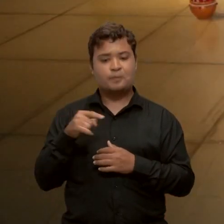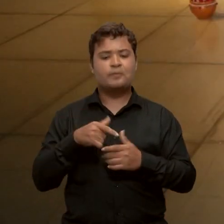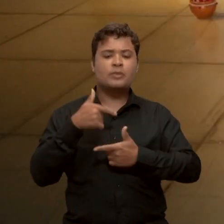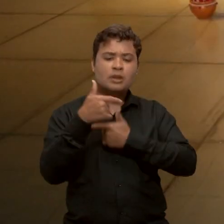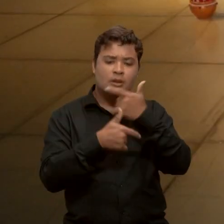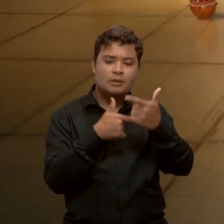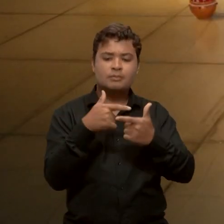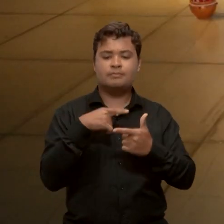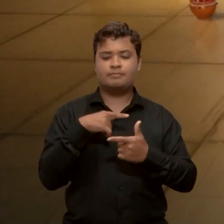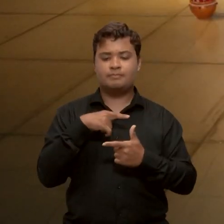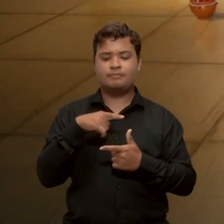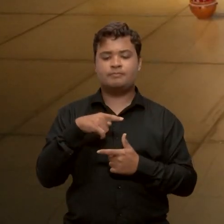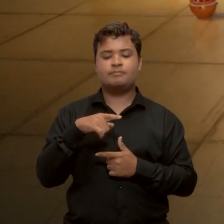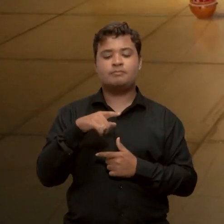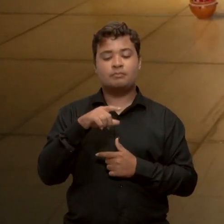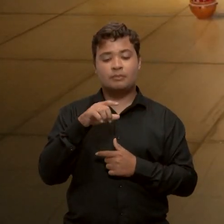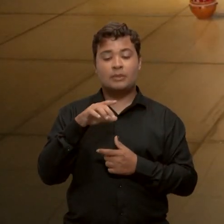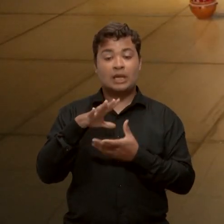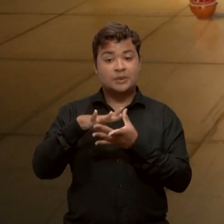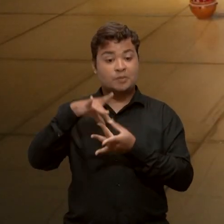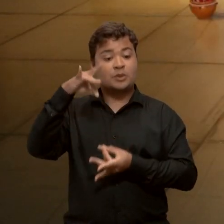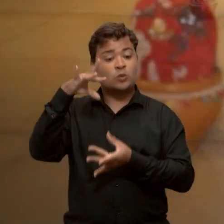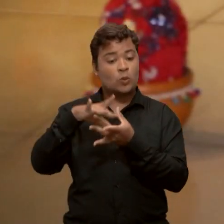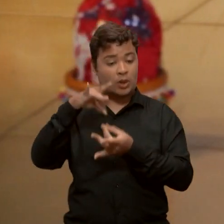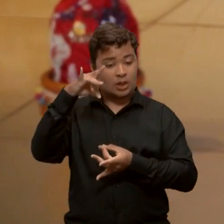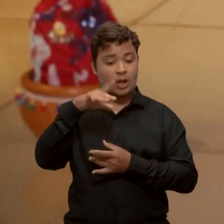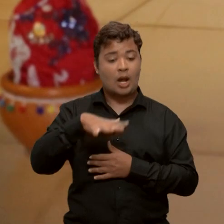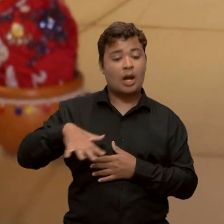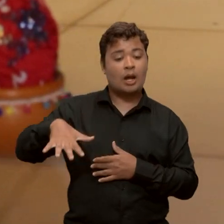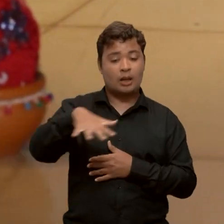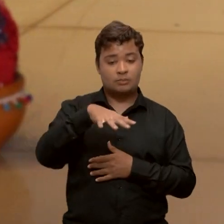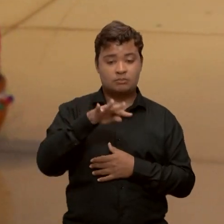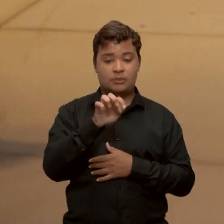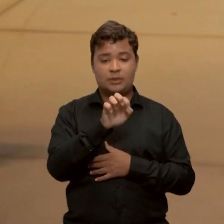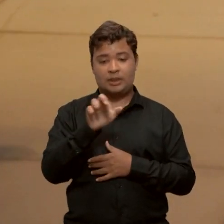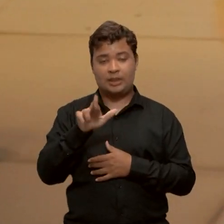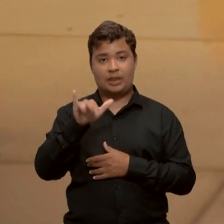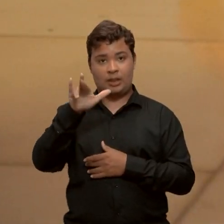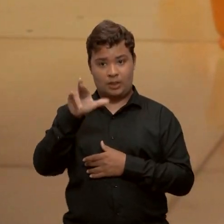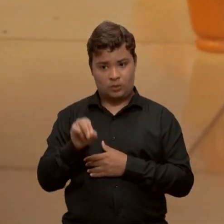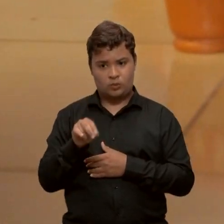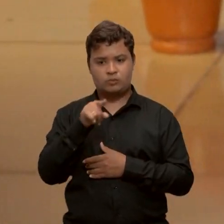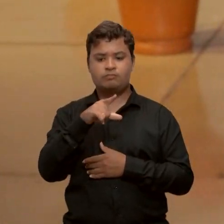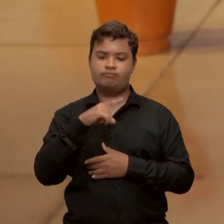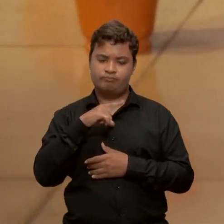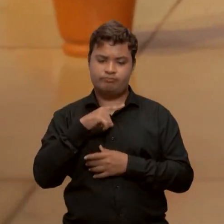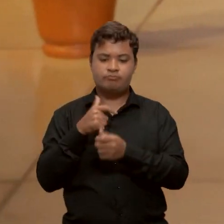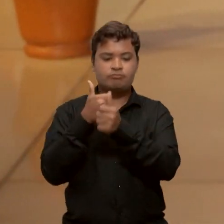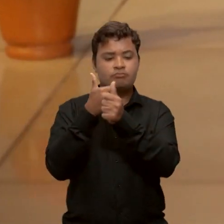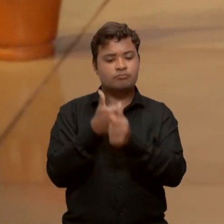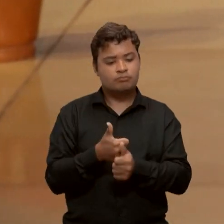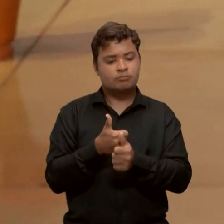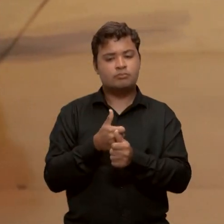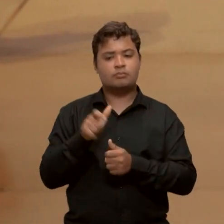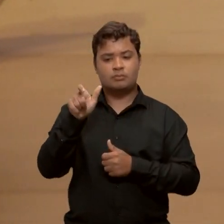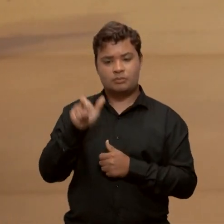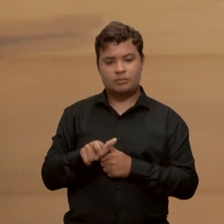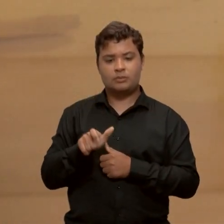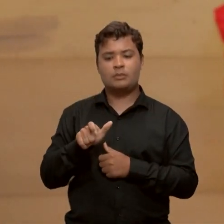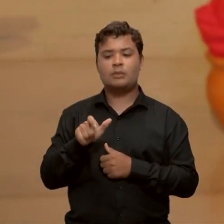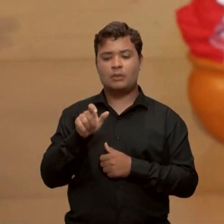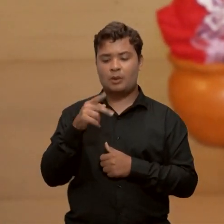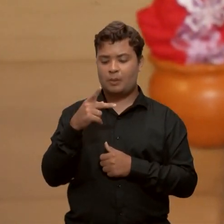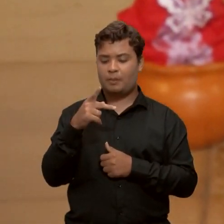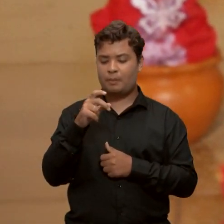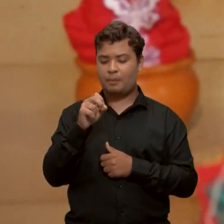da espiritualidade de terreiro. Então, é um trabalho que tem o acompanhamento da minha moça, de uma pomba